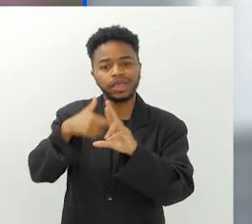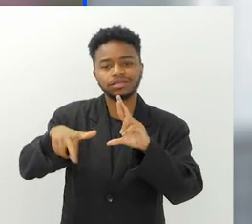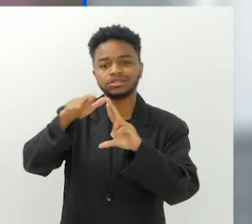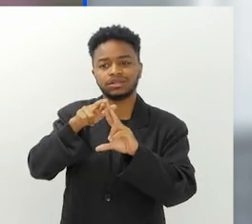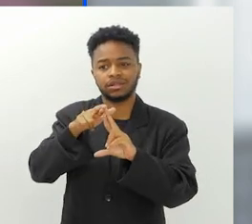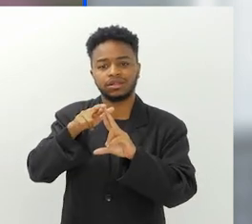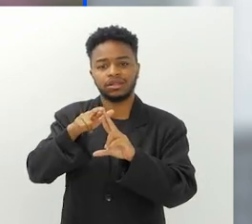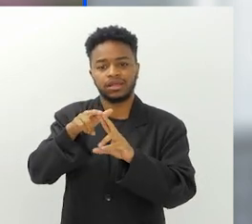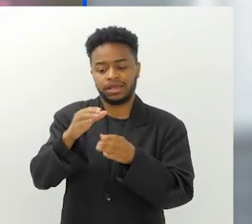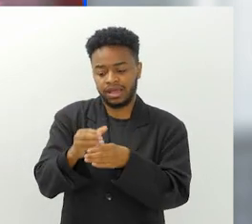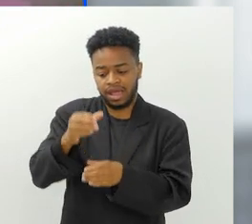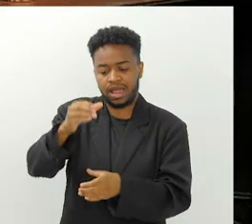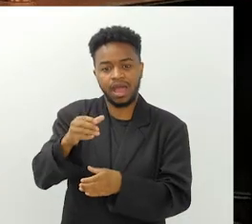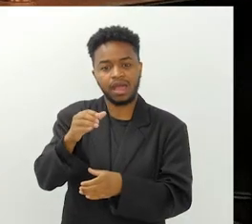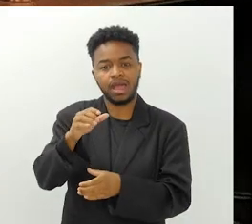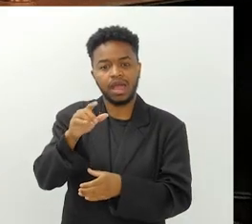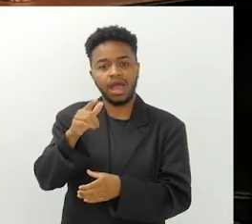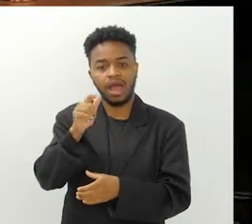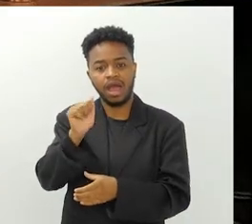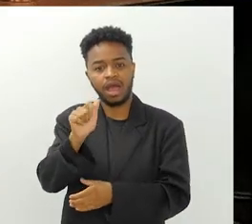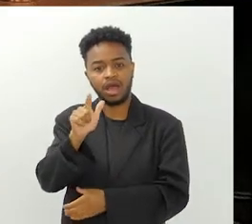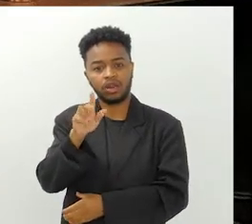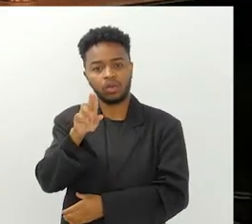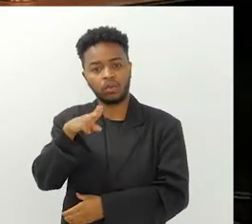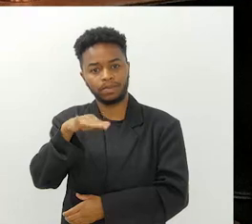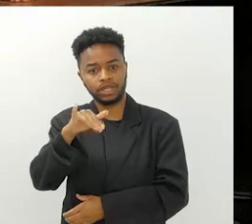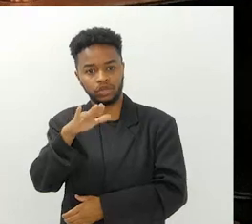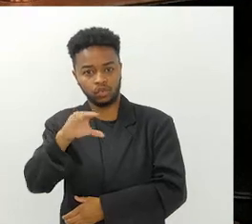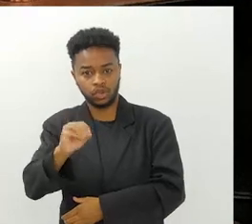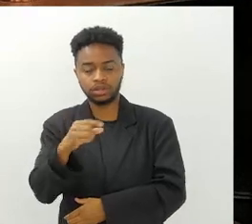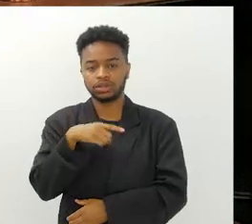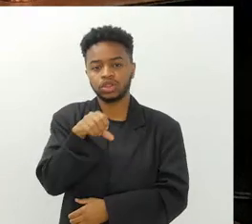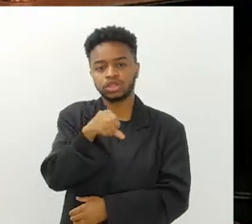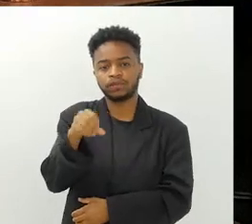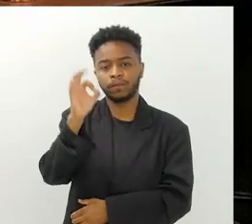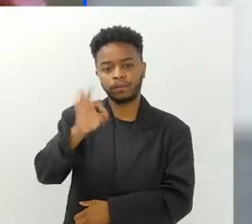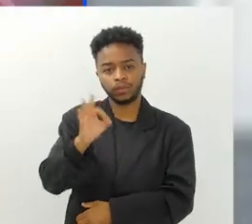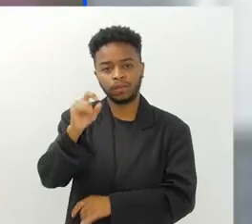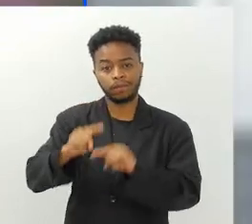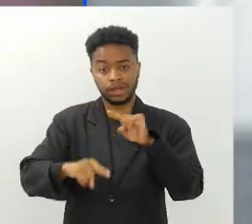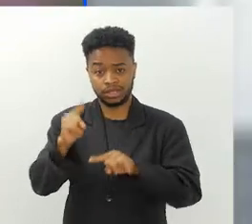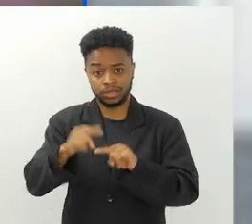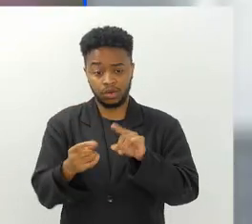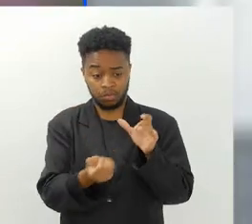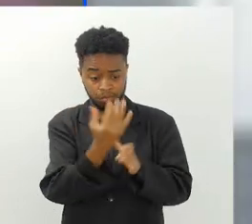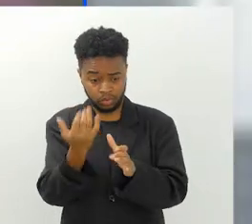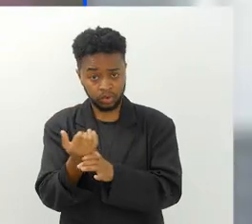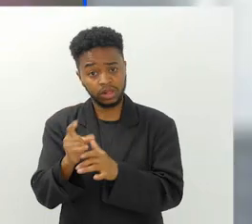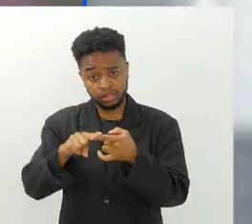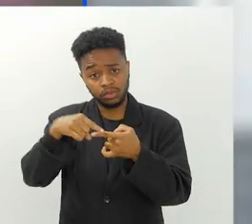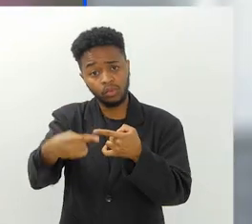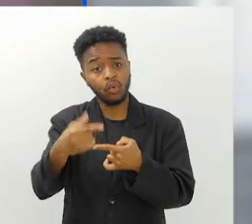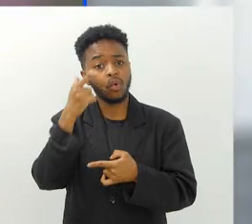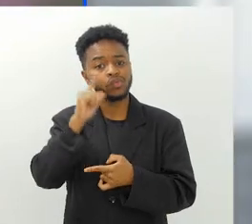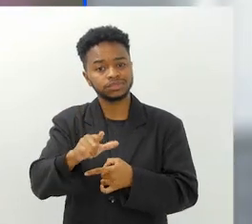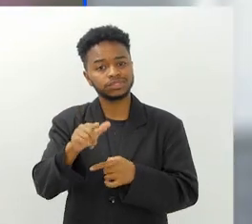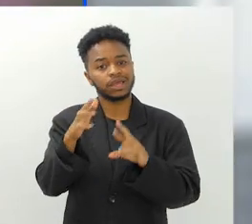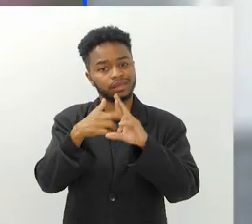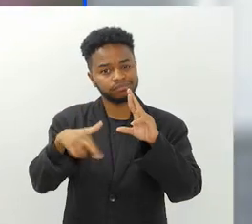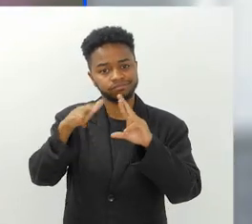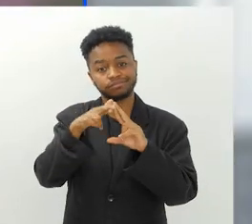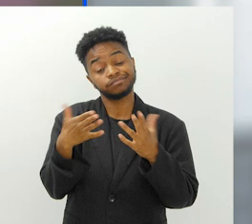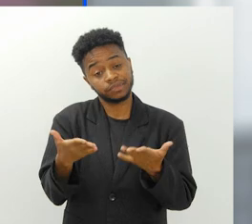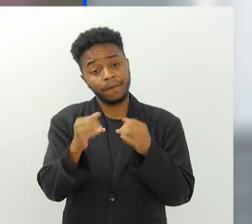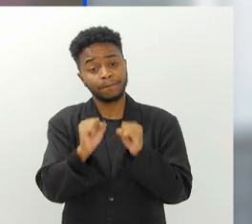reciclagem de latinhas de alumínio. Praticamente 99% do que se produz é reciclado.